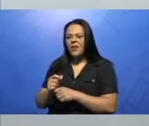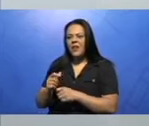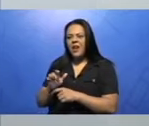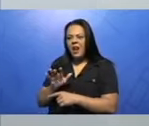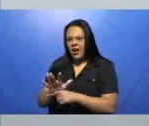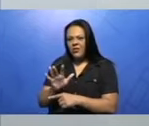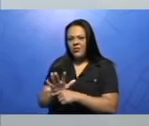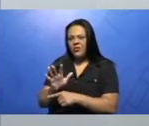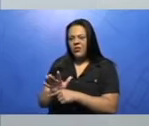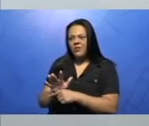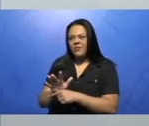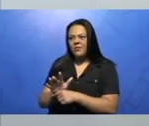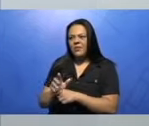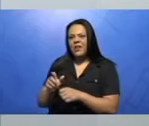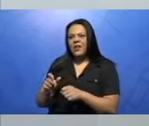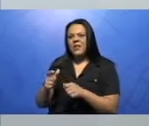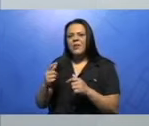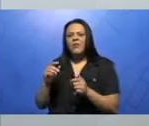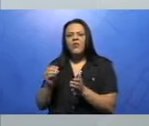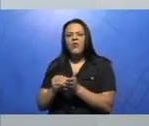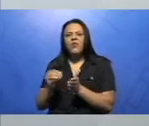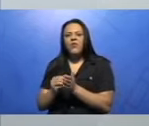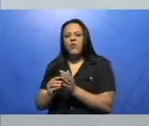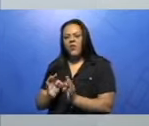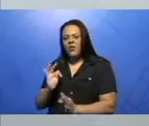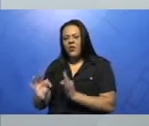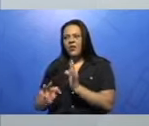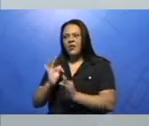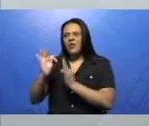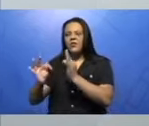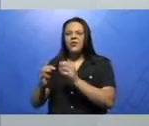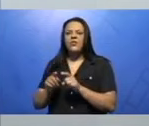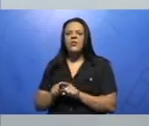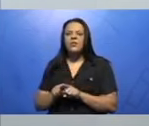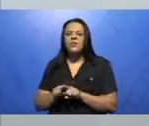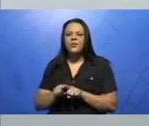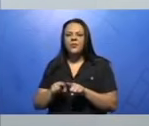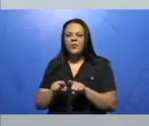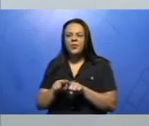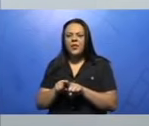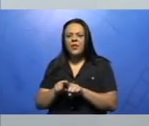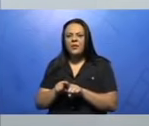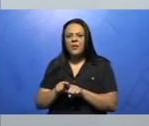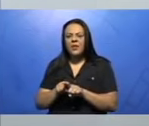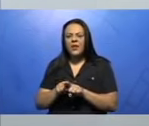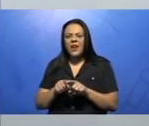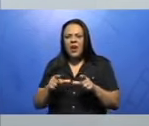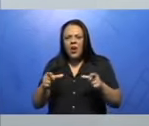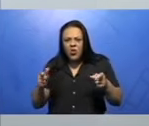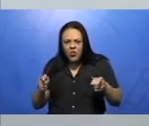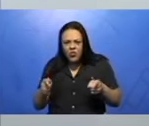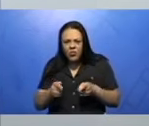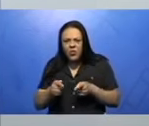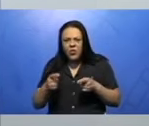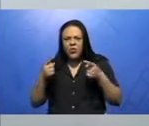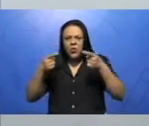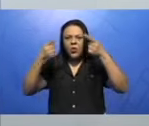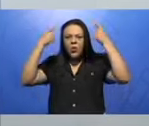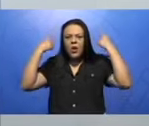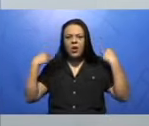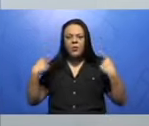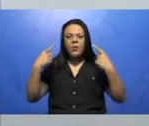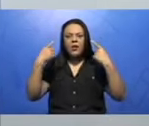subiu-se a posição na criação de rebanhos, como a gente vai ver, e a população... Vamos ver esse gráfico aqui comparativo.